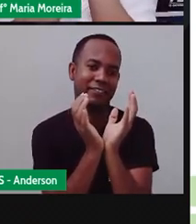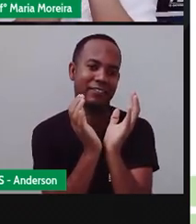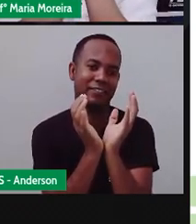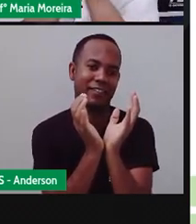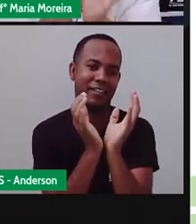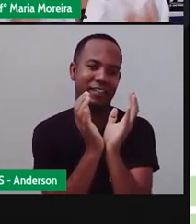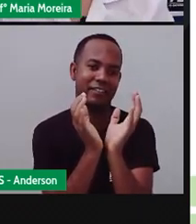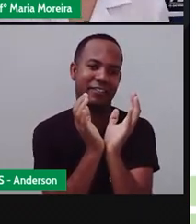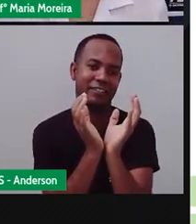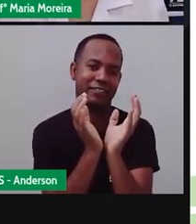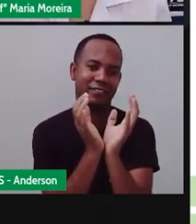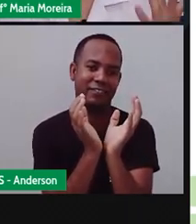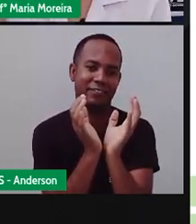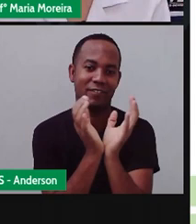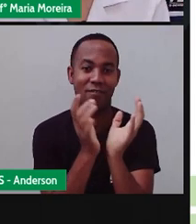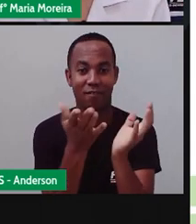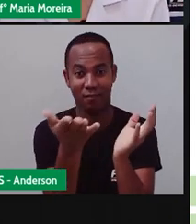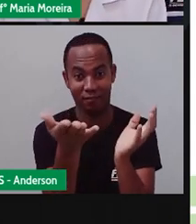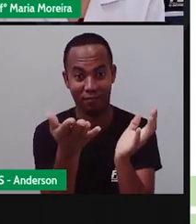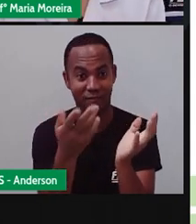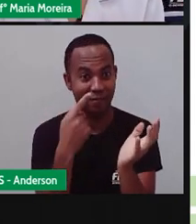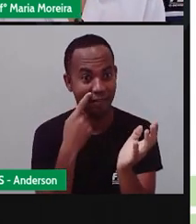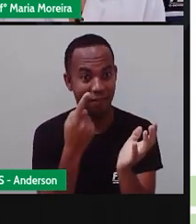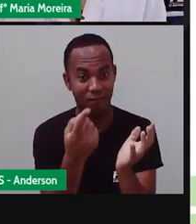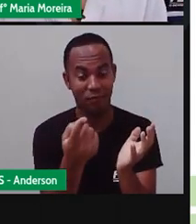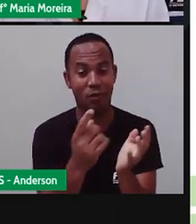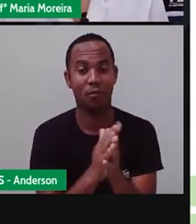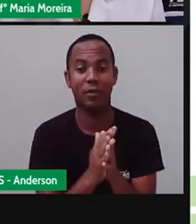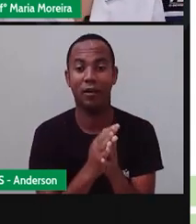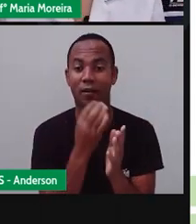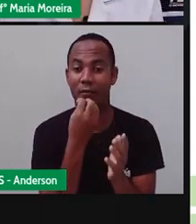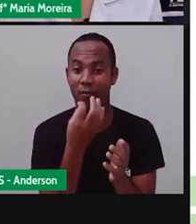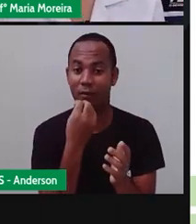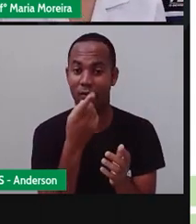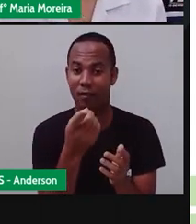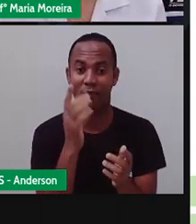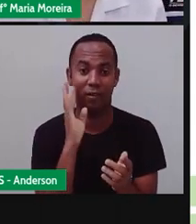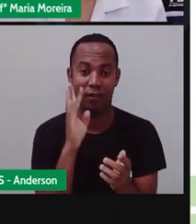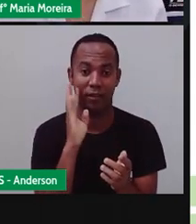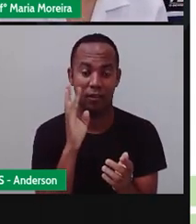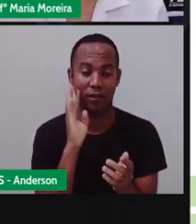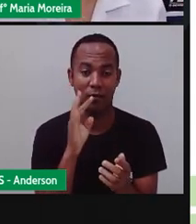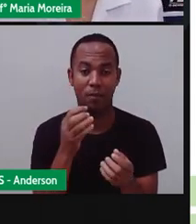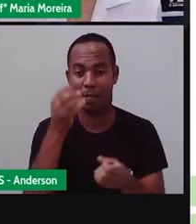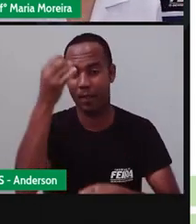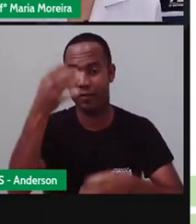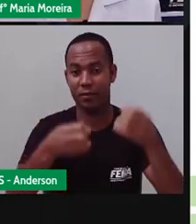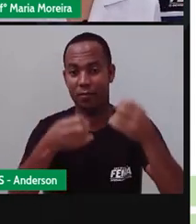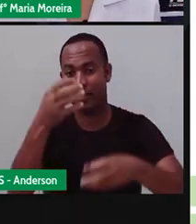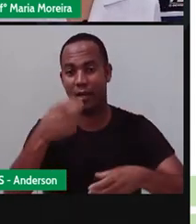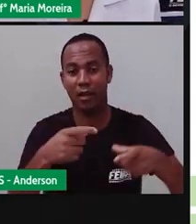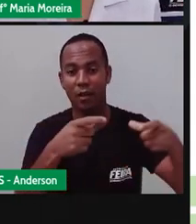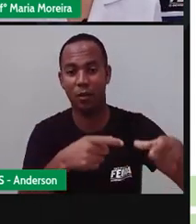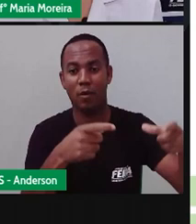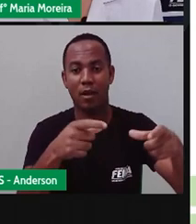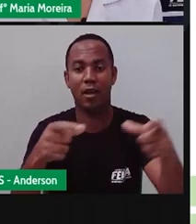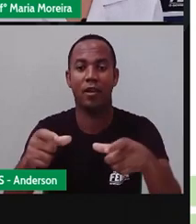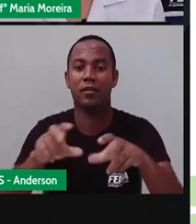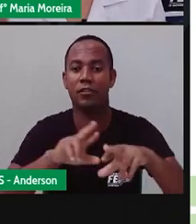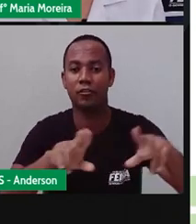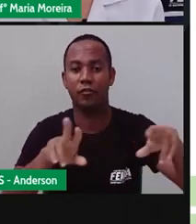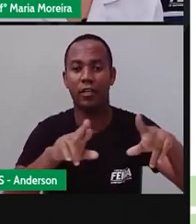Assim, a caixa d'água do tomba, o tomba, né? Bom, vamos falar aqui sobre diferentes paisagens, né?